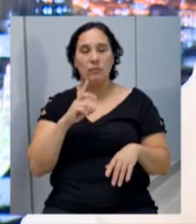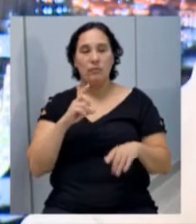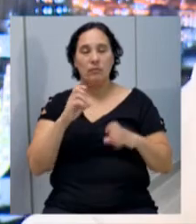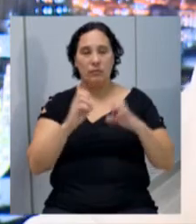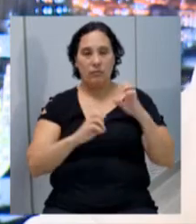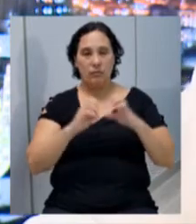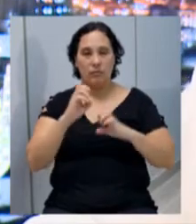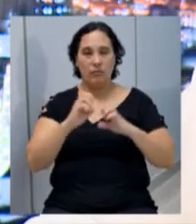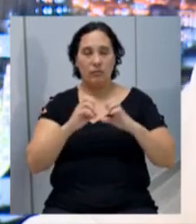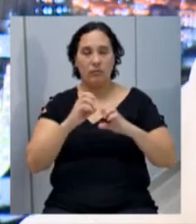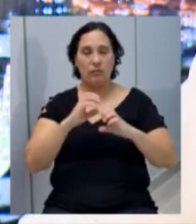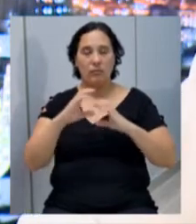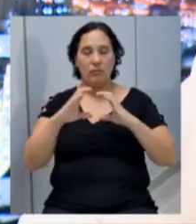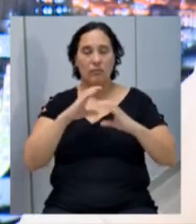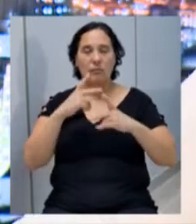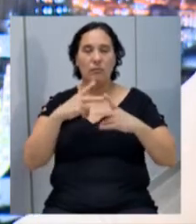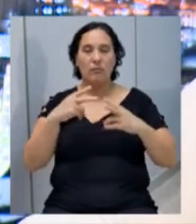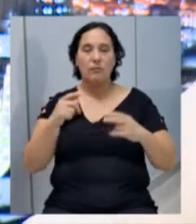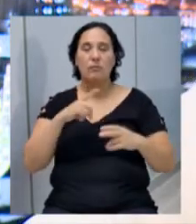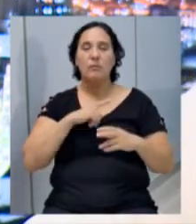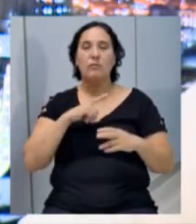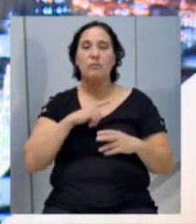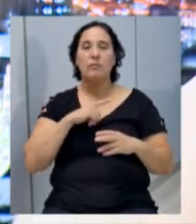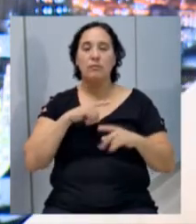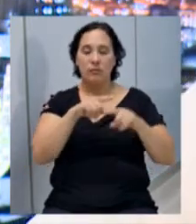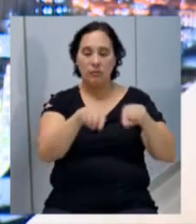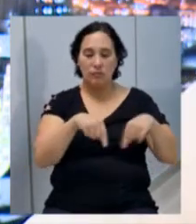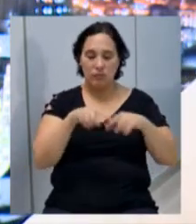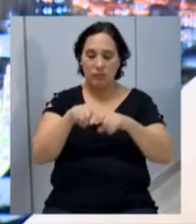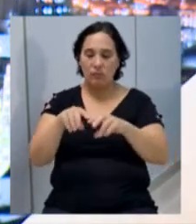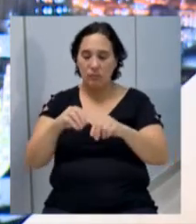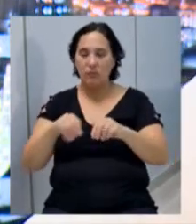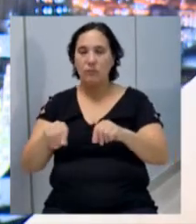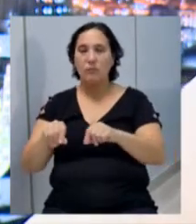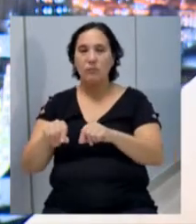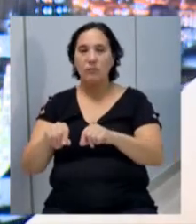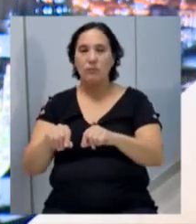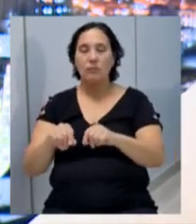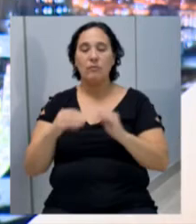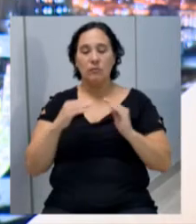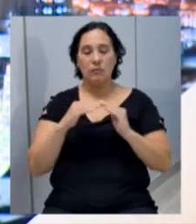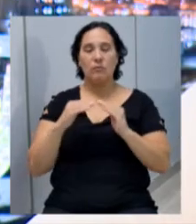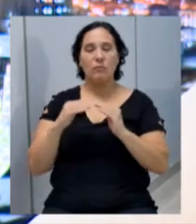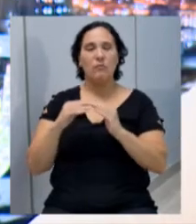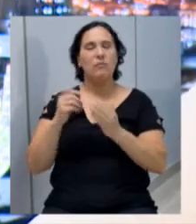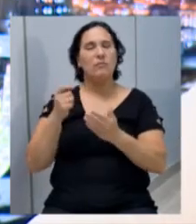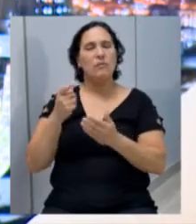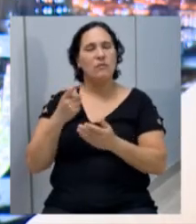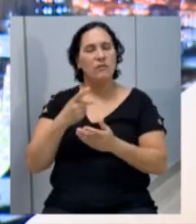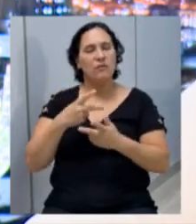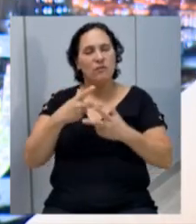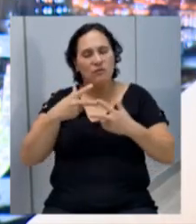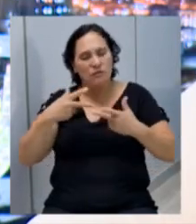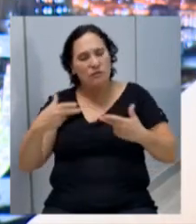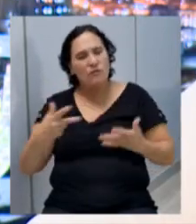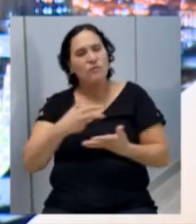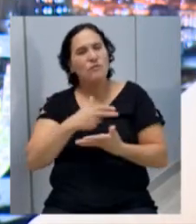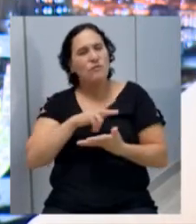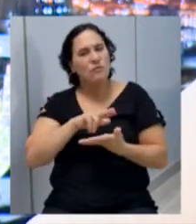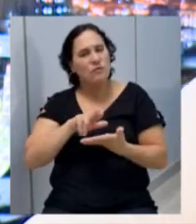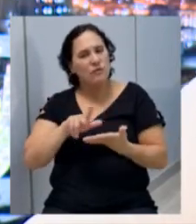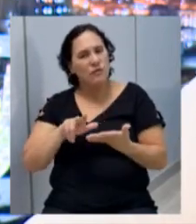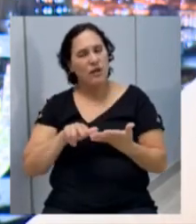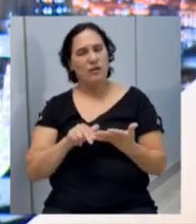também por várias vezes tivemos no loteamento da Armaville. Os moradores por várias vezes estiveram nesta casa